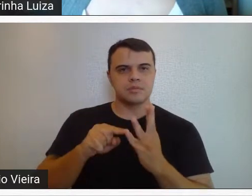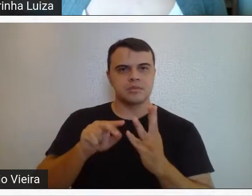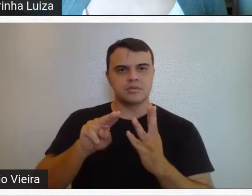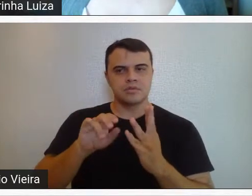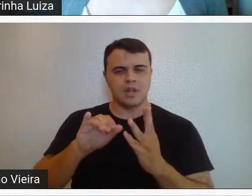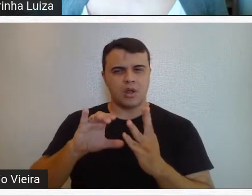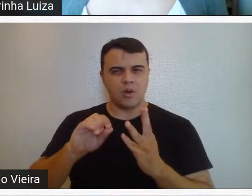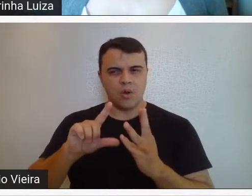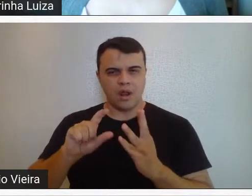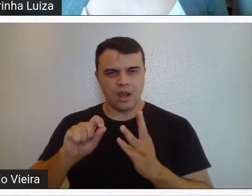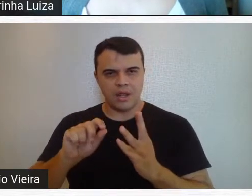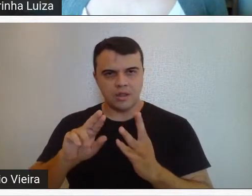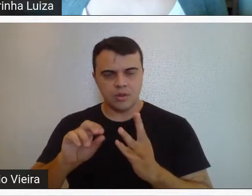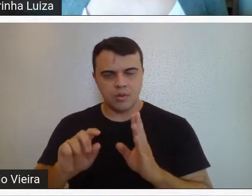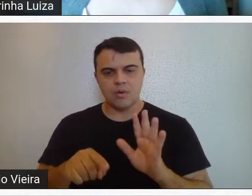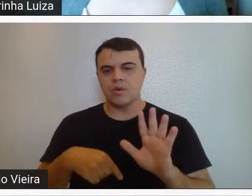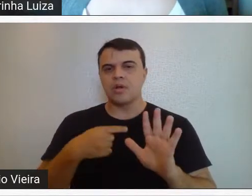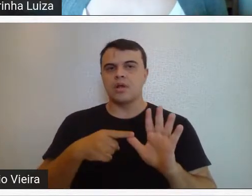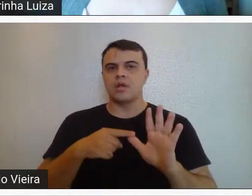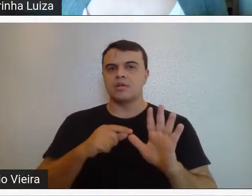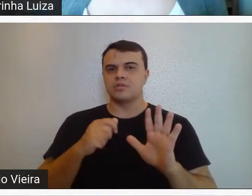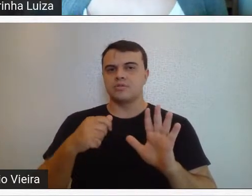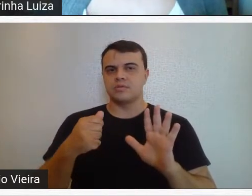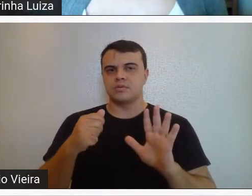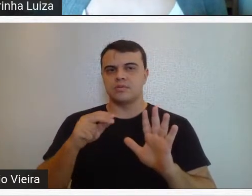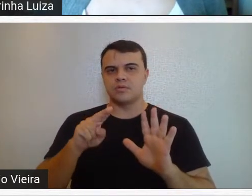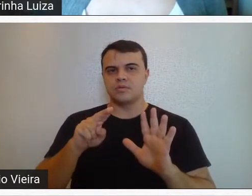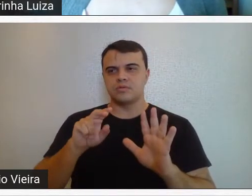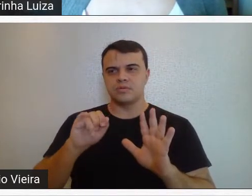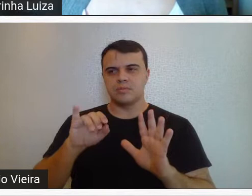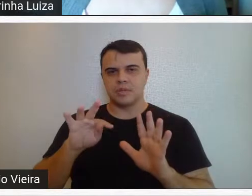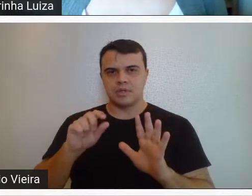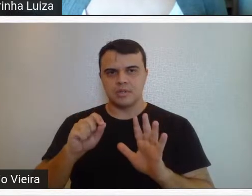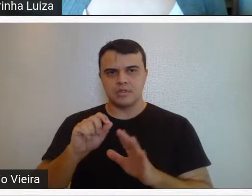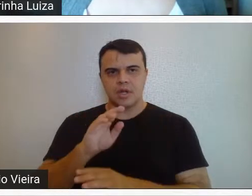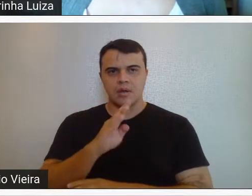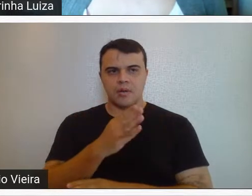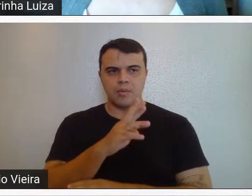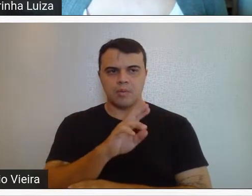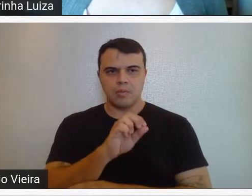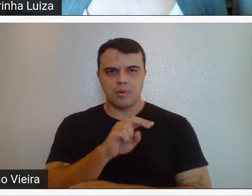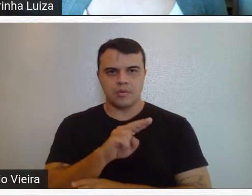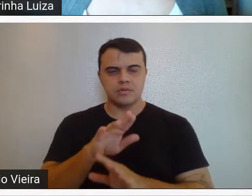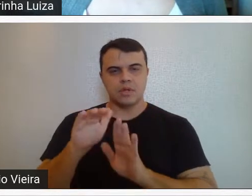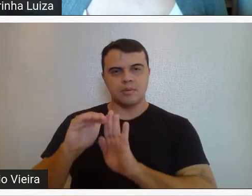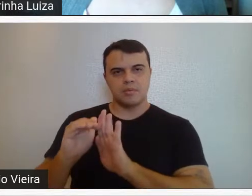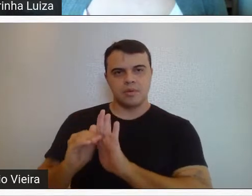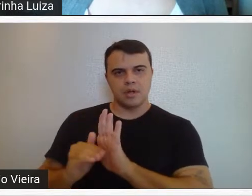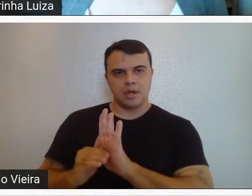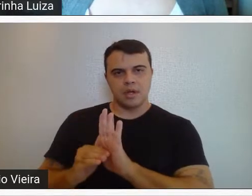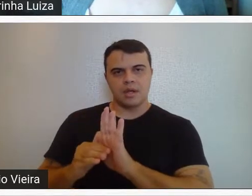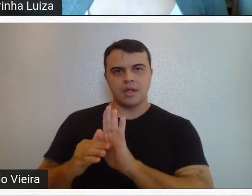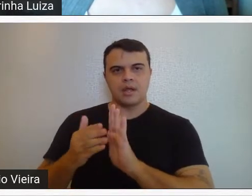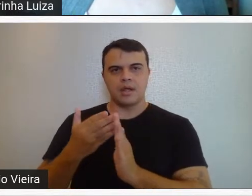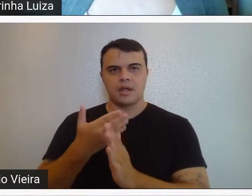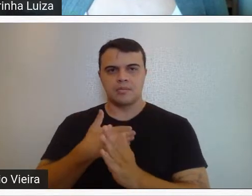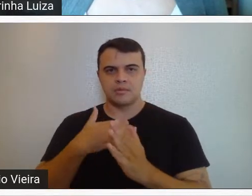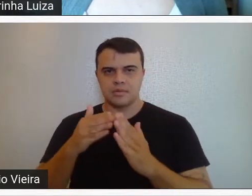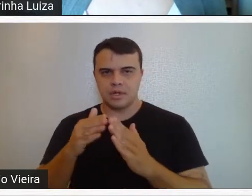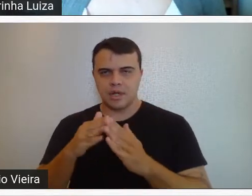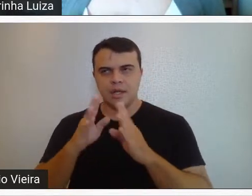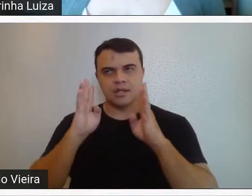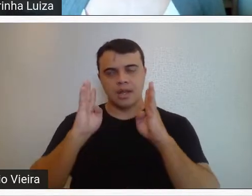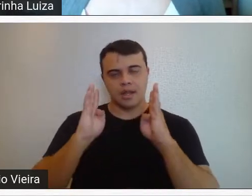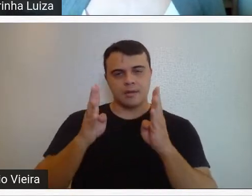Colorado, ao Instituto Uzi Minas, à Brose do Brasil, ao programa Amigos da Casa, ao Circuito